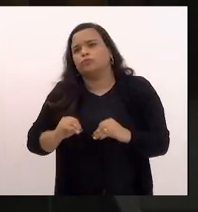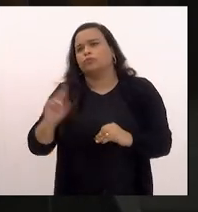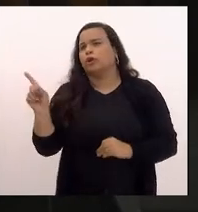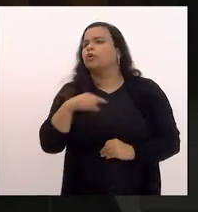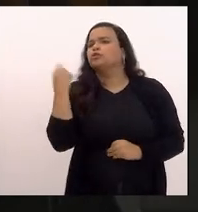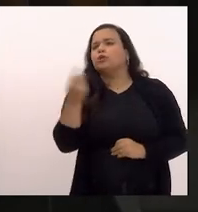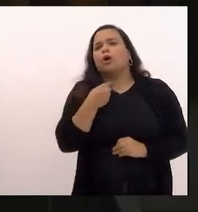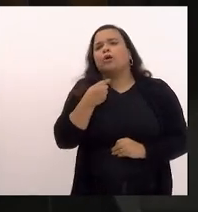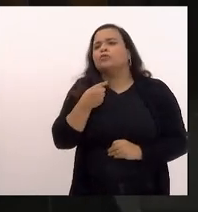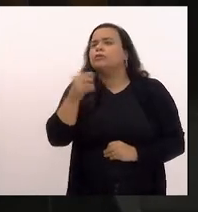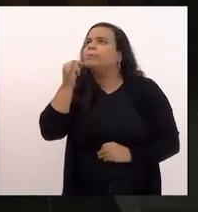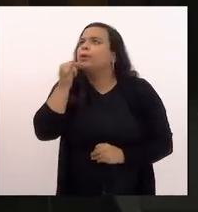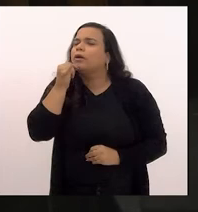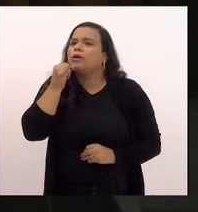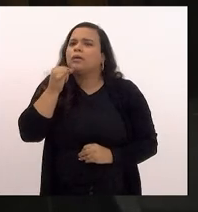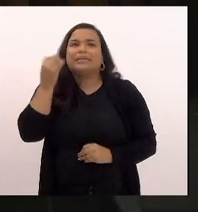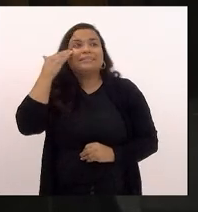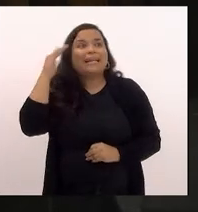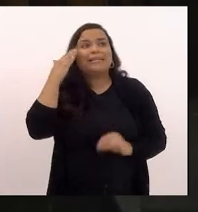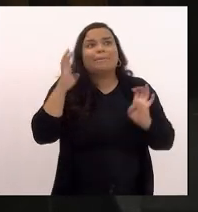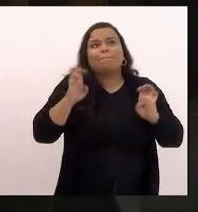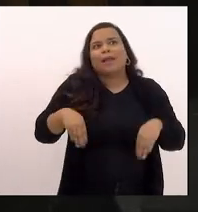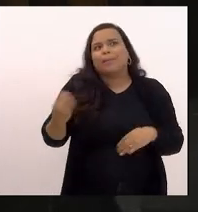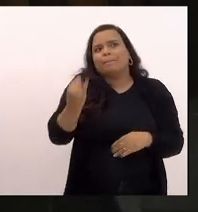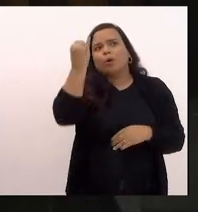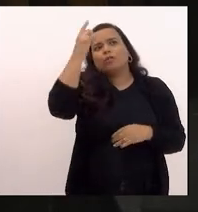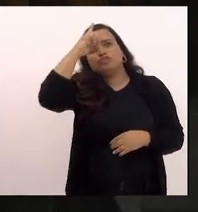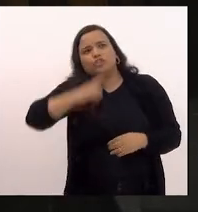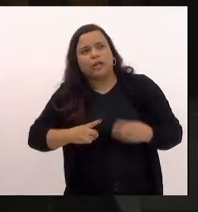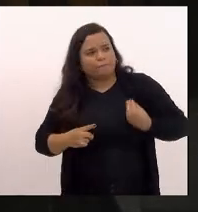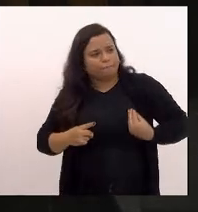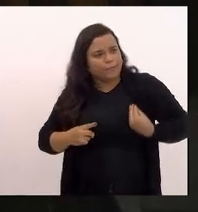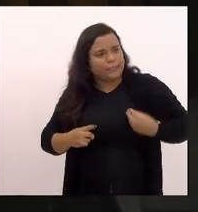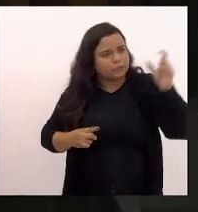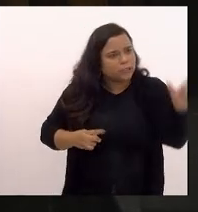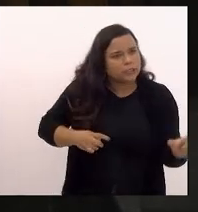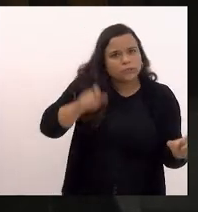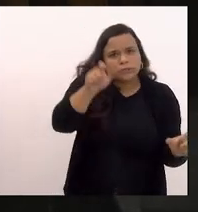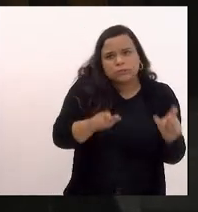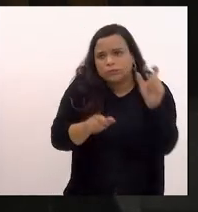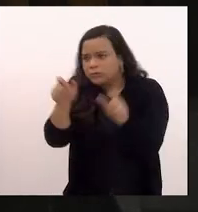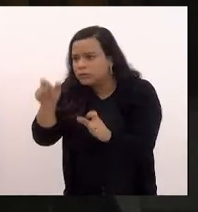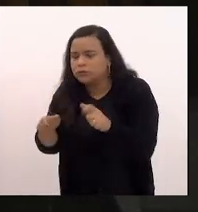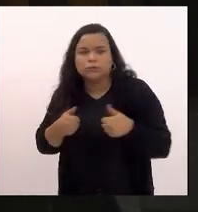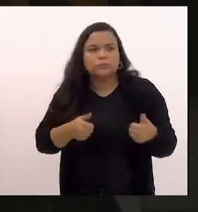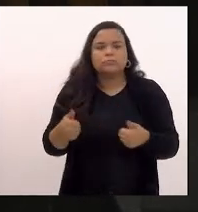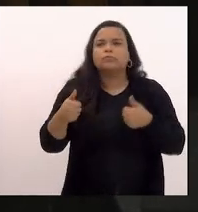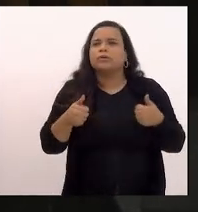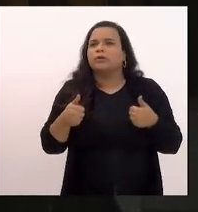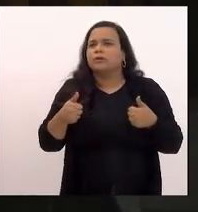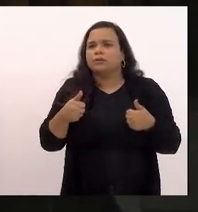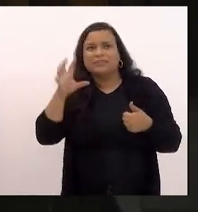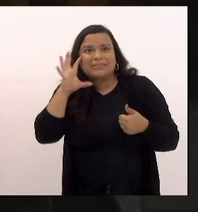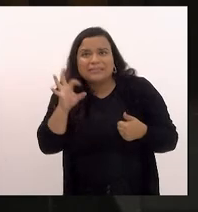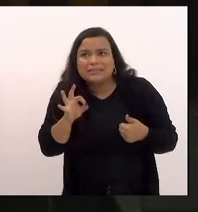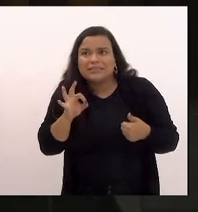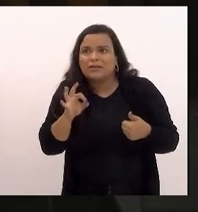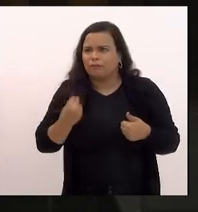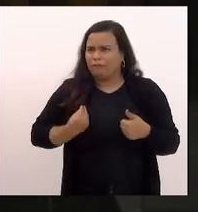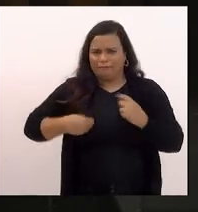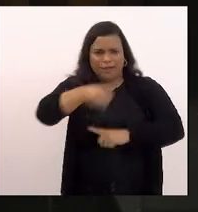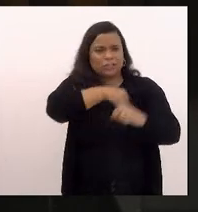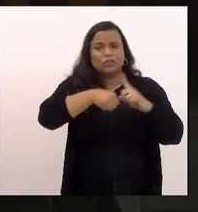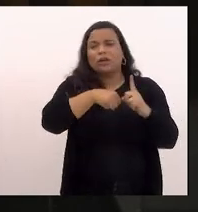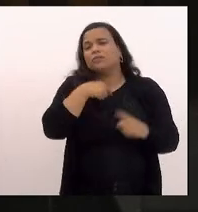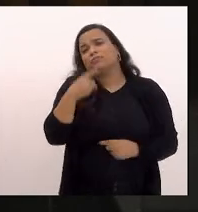não consegue entender a importância do direito à vida do outro como a gente quer viver em sociedade como a gente quer viver